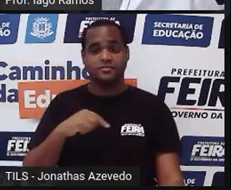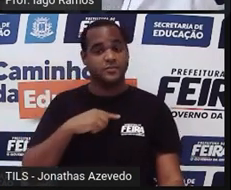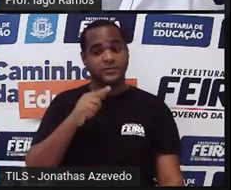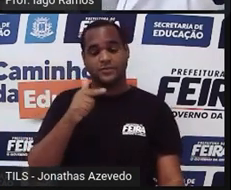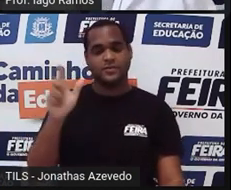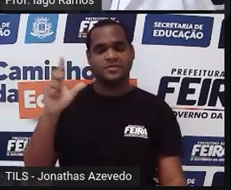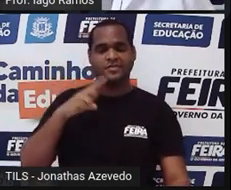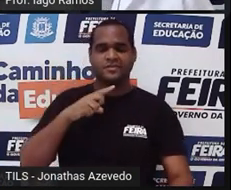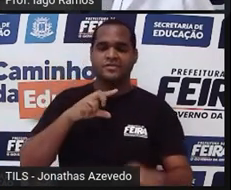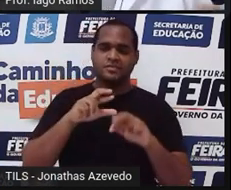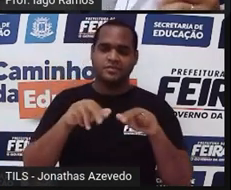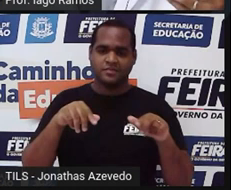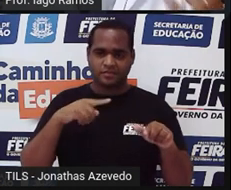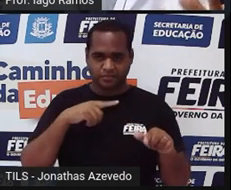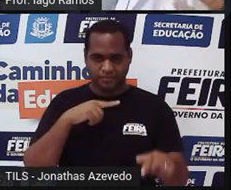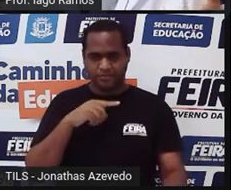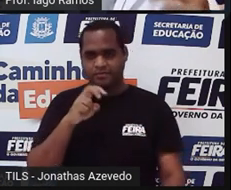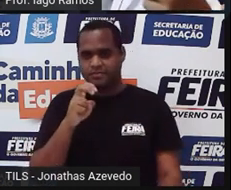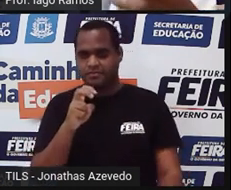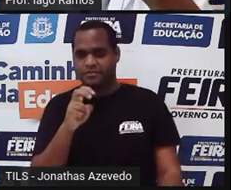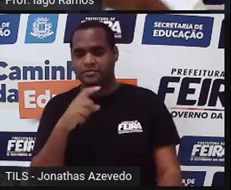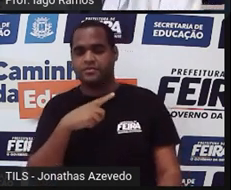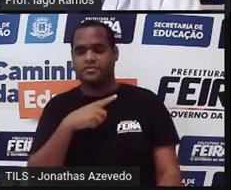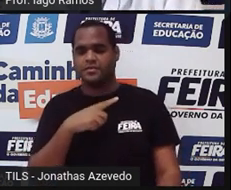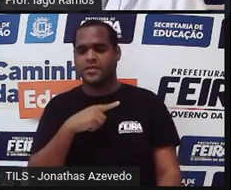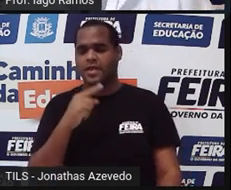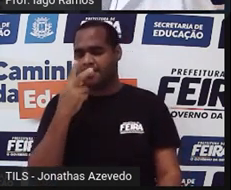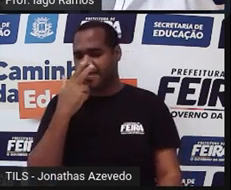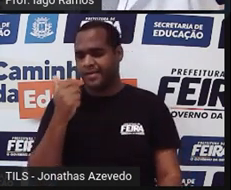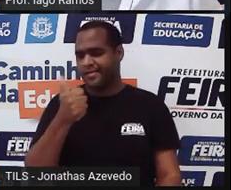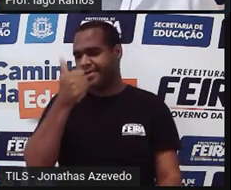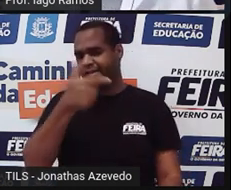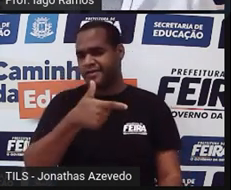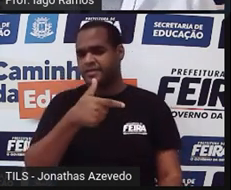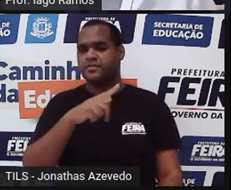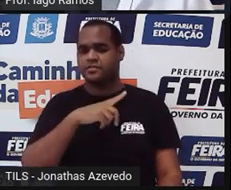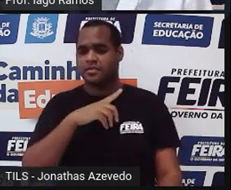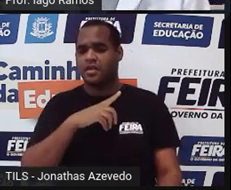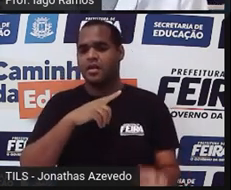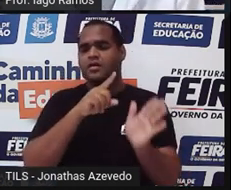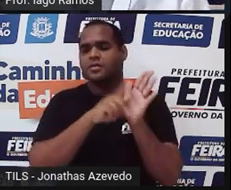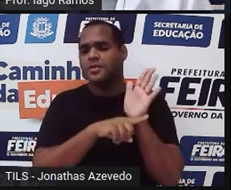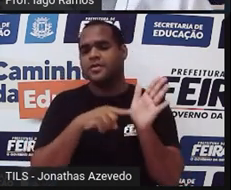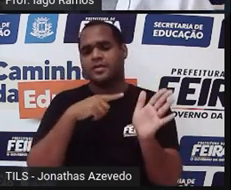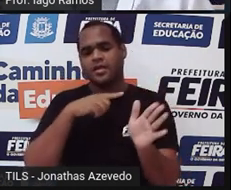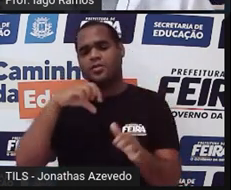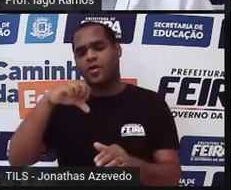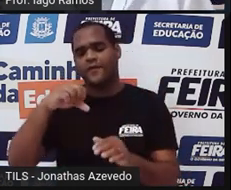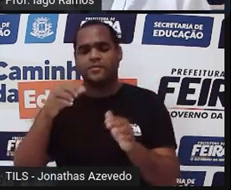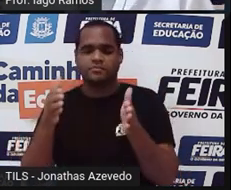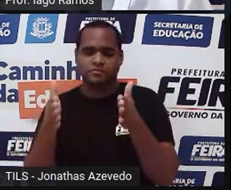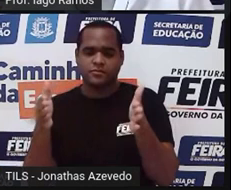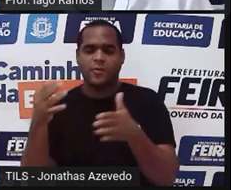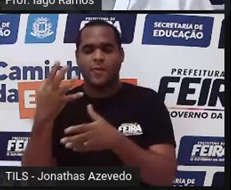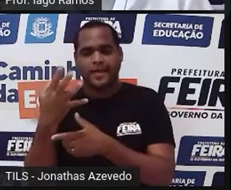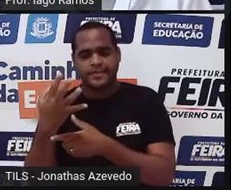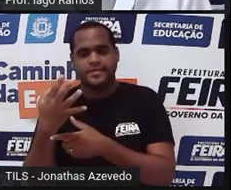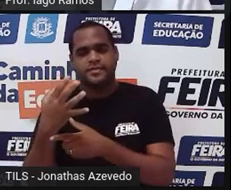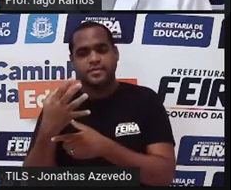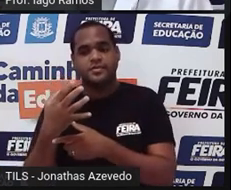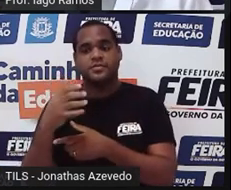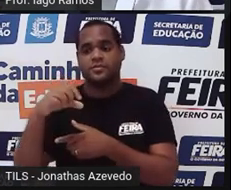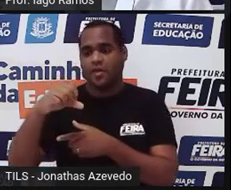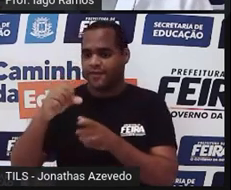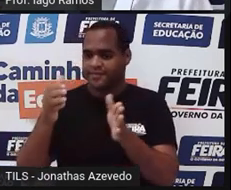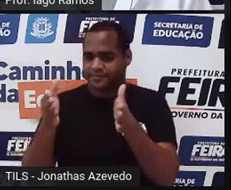vai atender é o lado 5. O lado 5 teria que ser maior que a subtração entre 9 e 4. Só que 9 e 4,